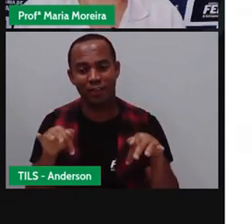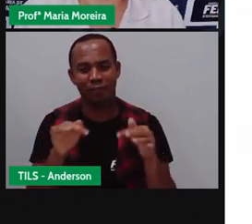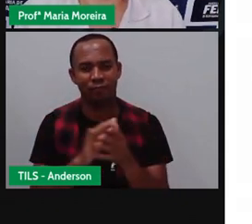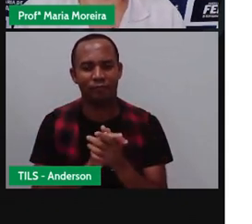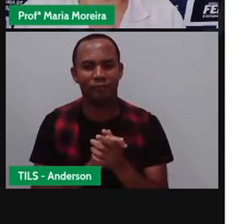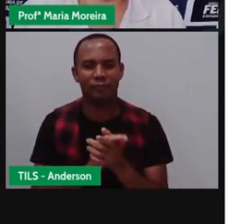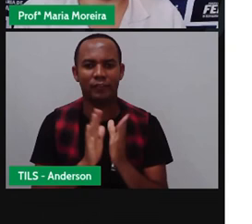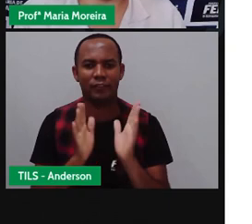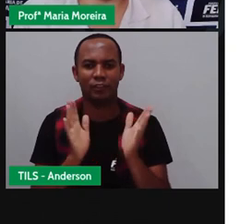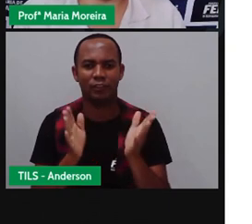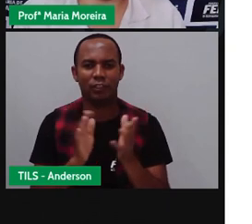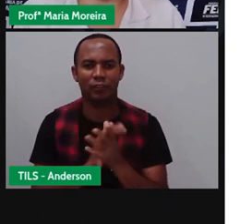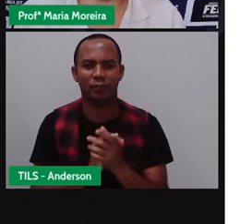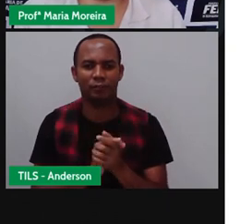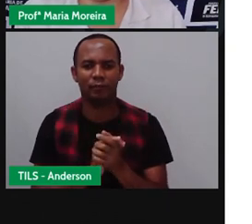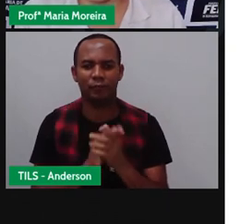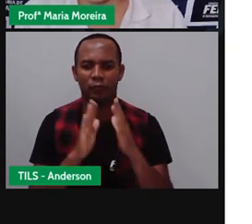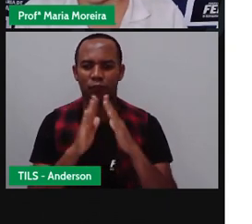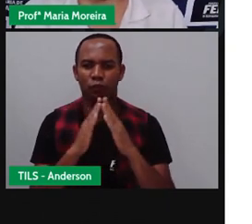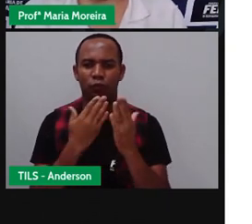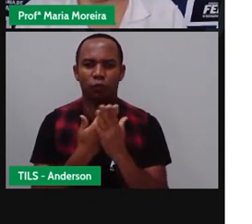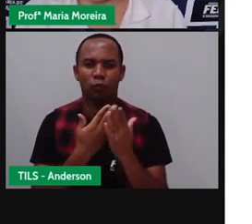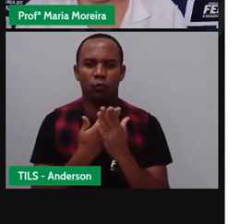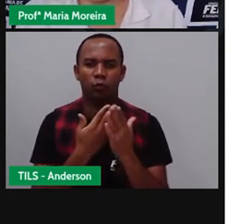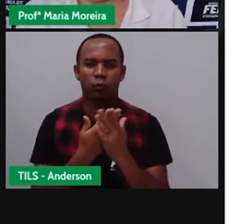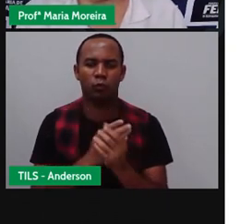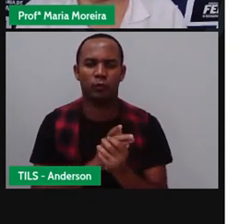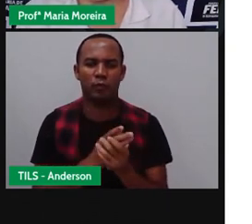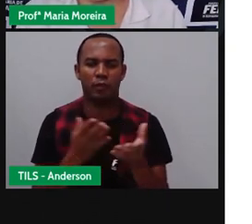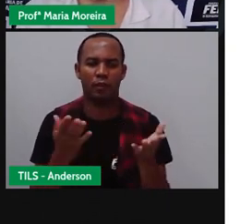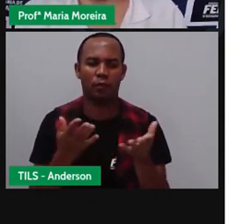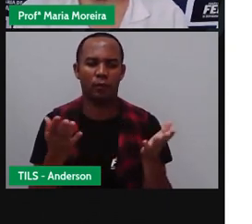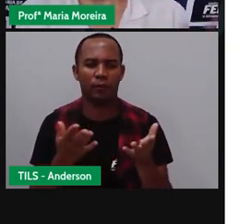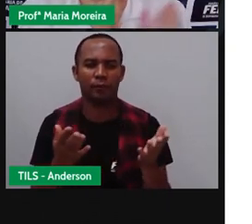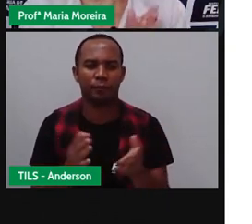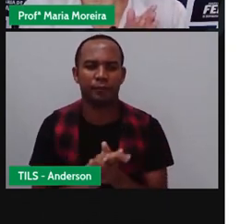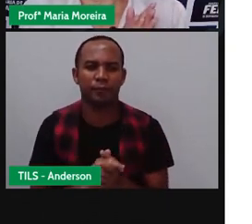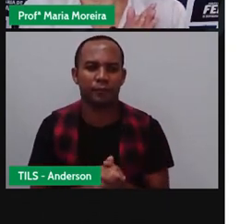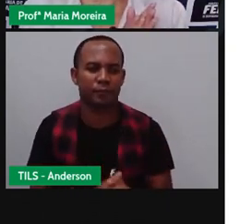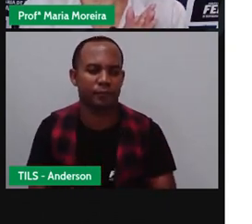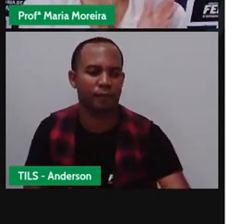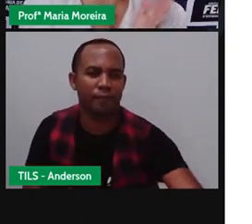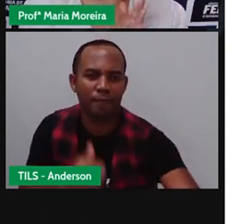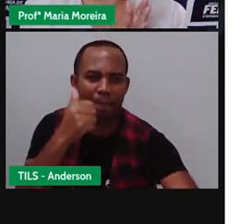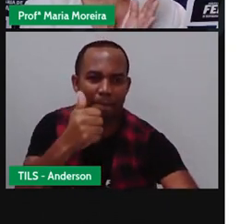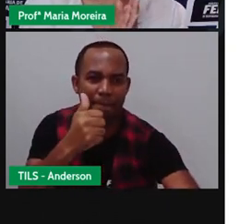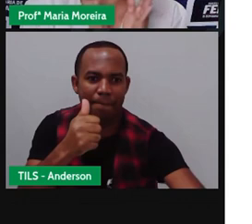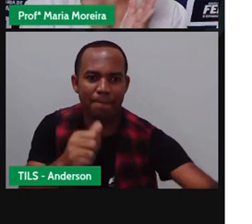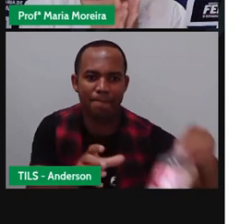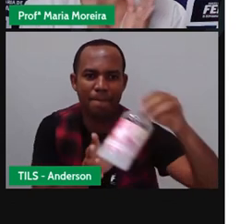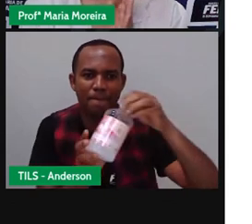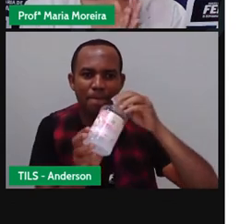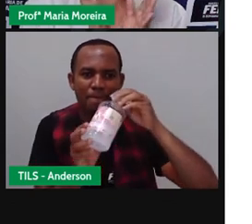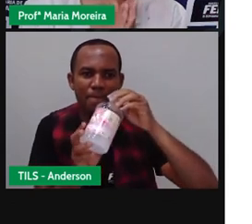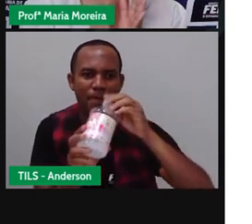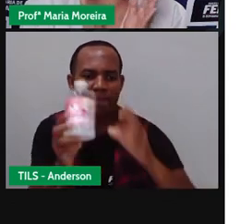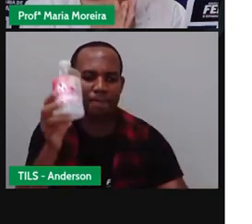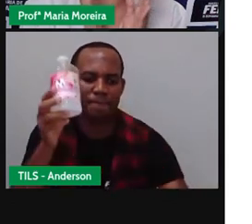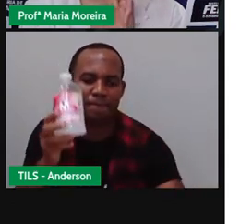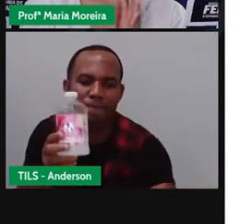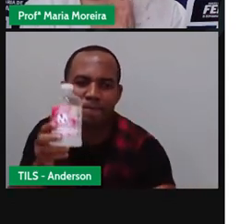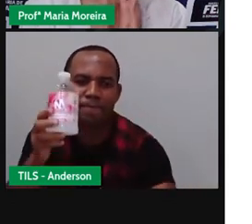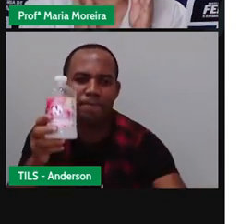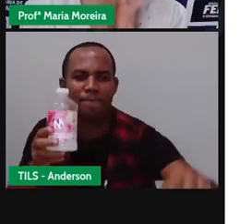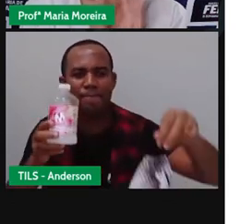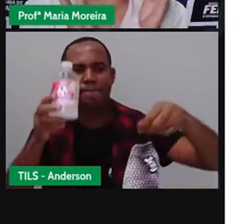Infelizmente, de mais uma aula. E as nossas orientações, não isso? Lavar uma mão, lavar outra,